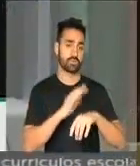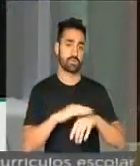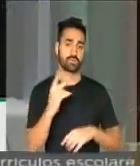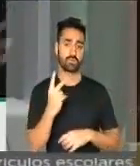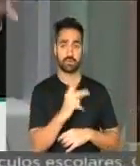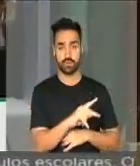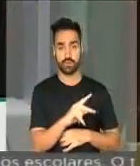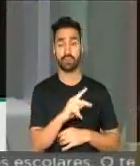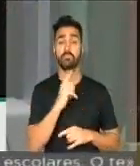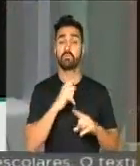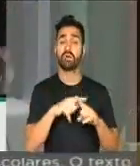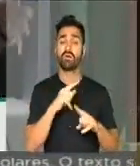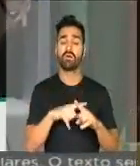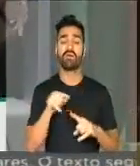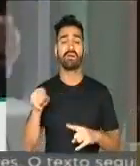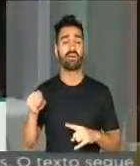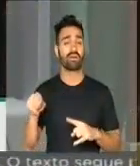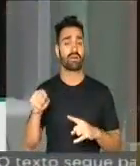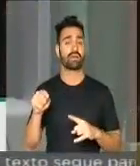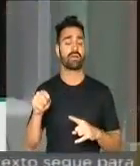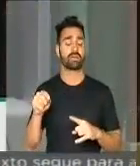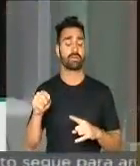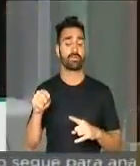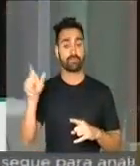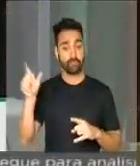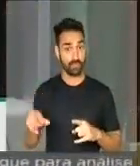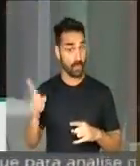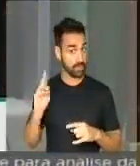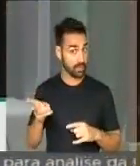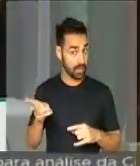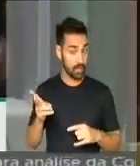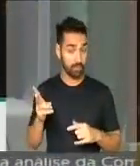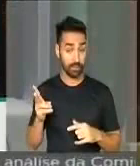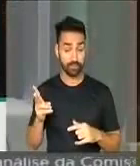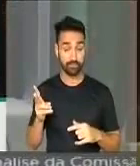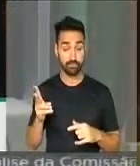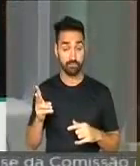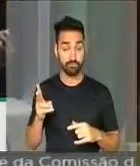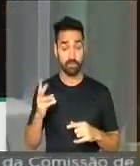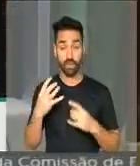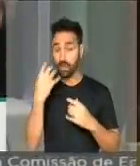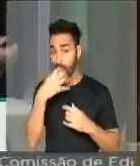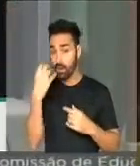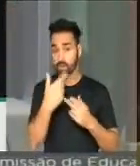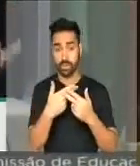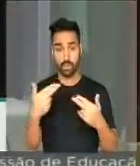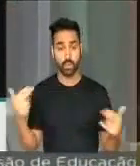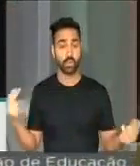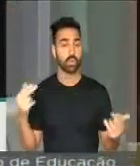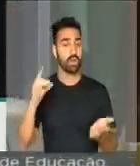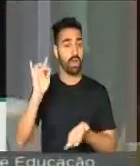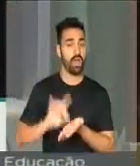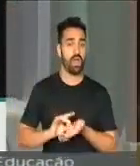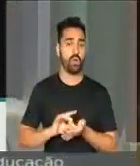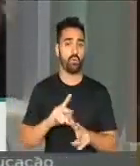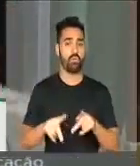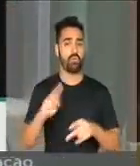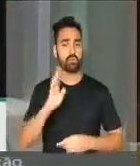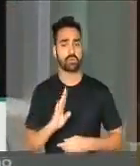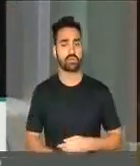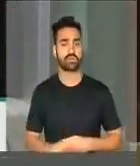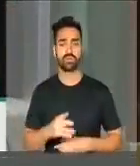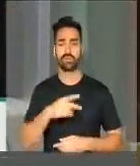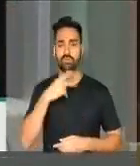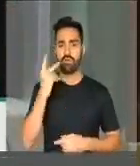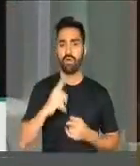verdades, porque era um homem que enfocava nas questões reais de que o povo brasileiro vivia, falava dos